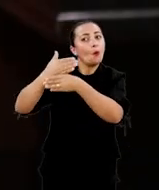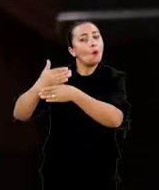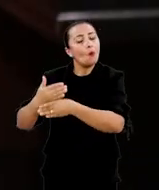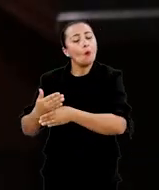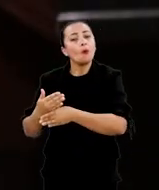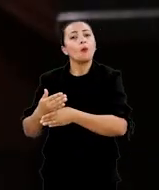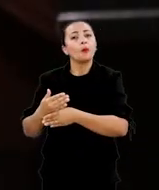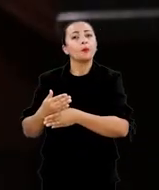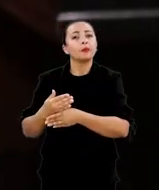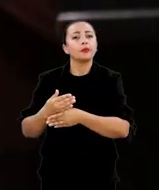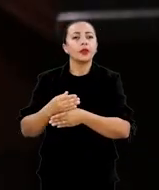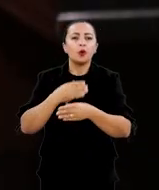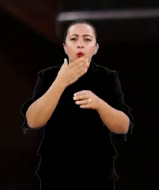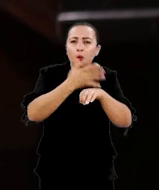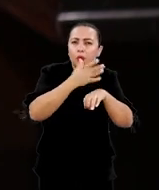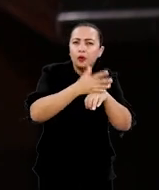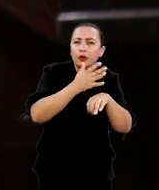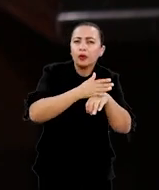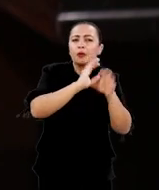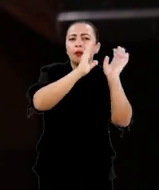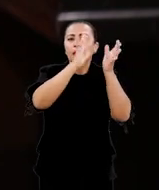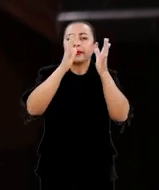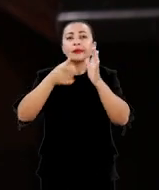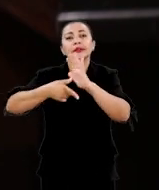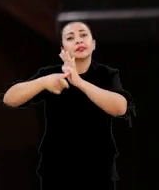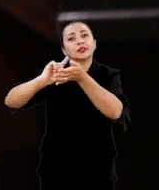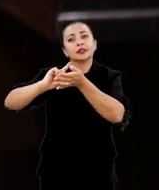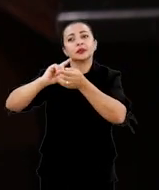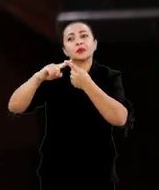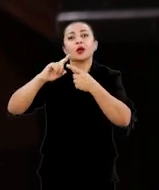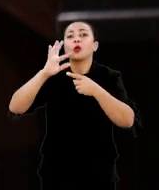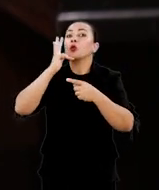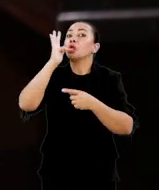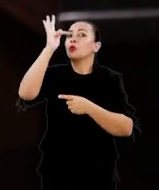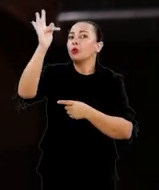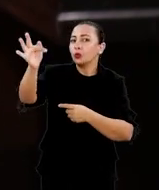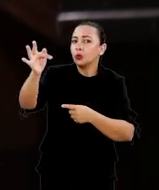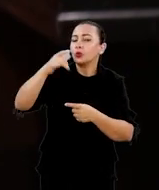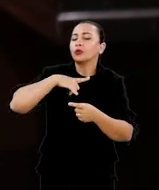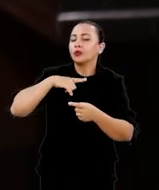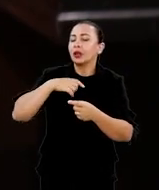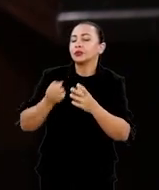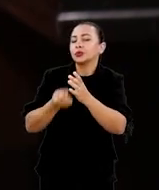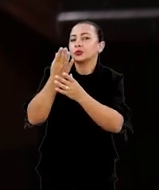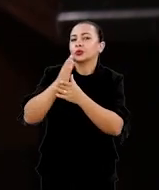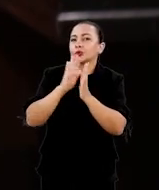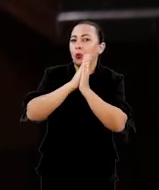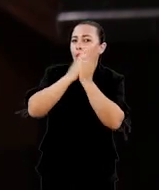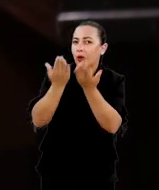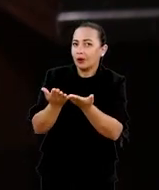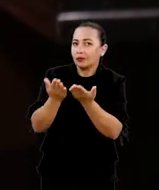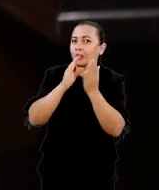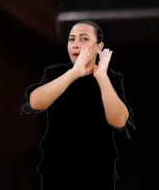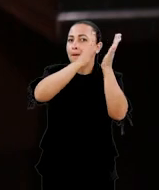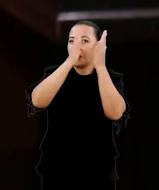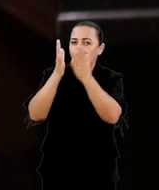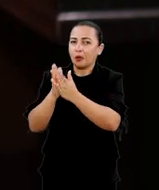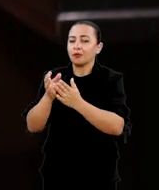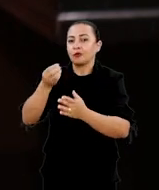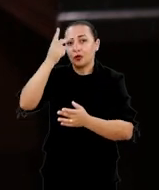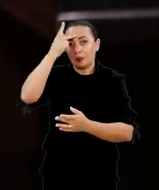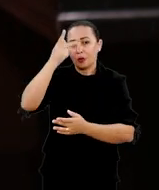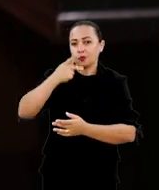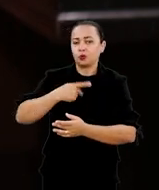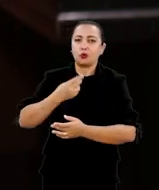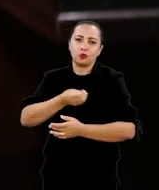construir um ensaio biográfico preliminar que lá na frente vai desembocar num livro que será a biografia de Xisto